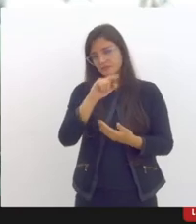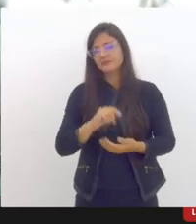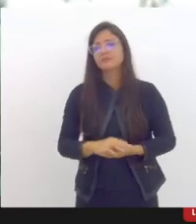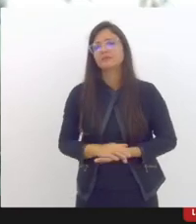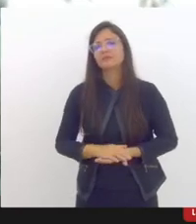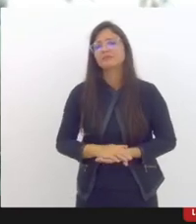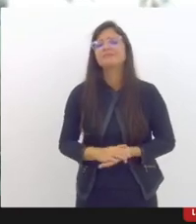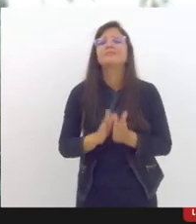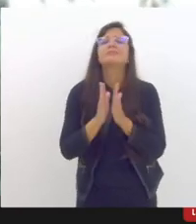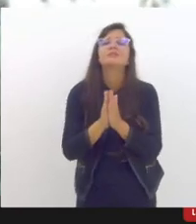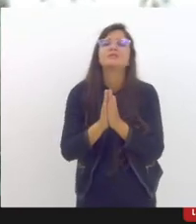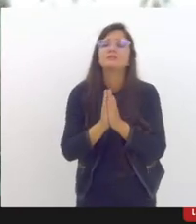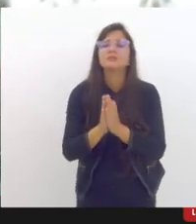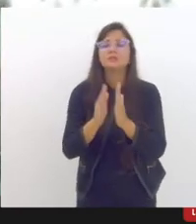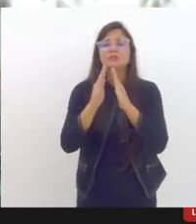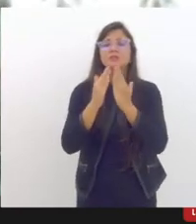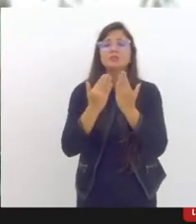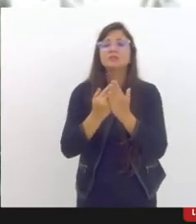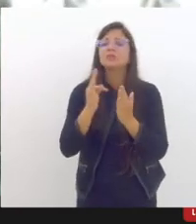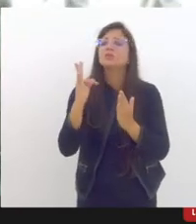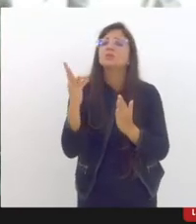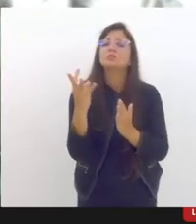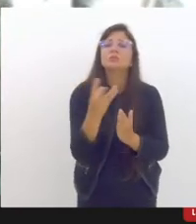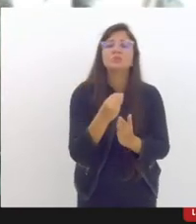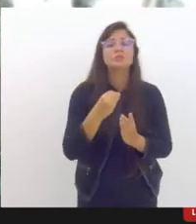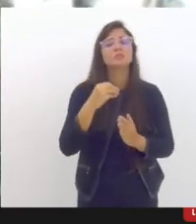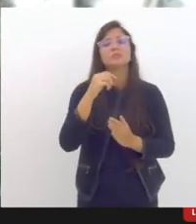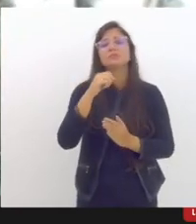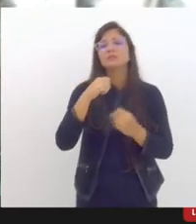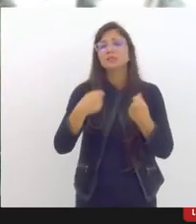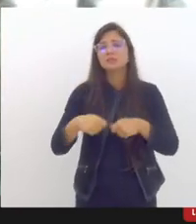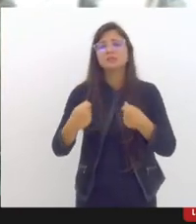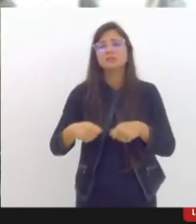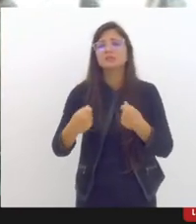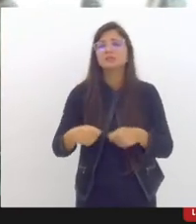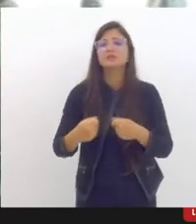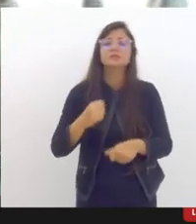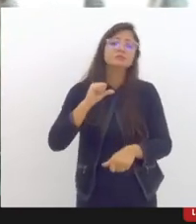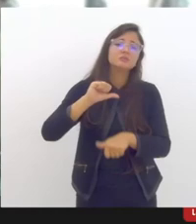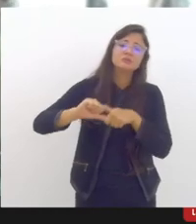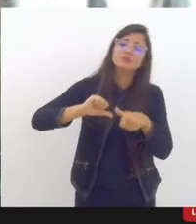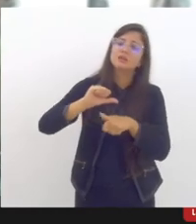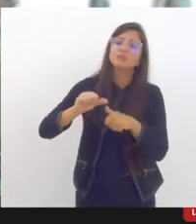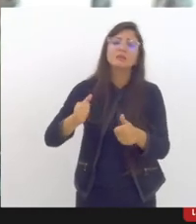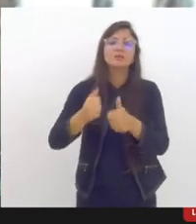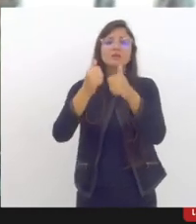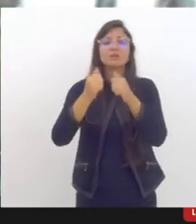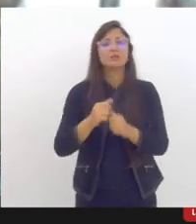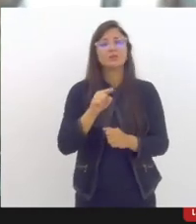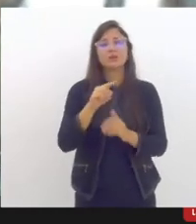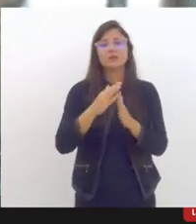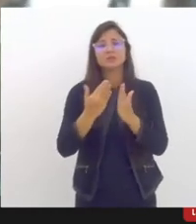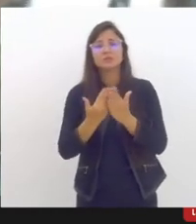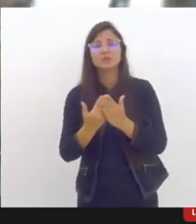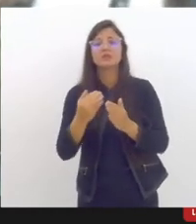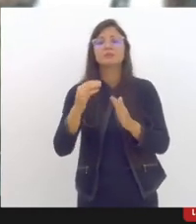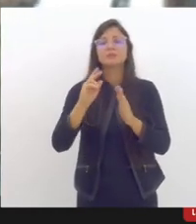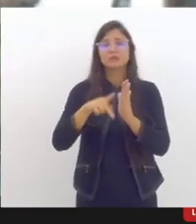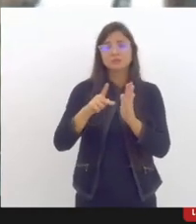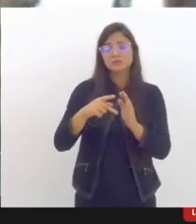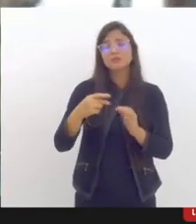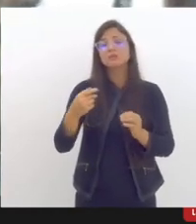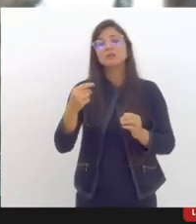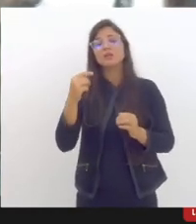insistimos que todos os esforços sejam empreendidos no sentido de transformar esse projeto em uma política pública de estado